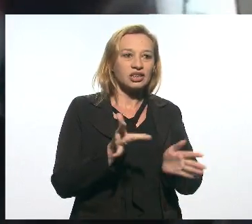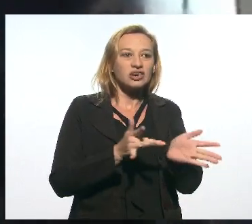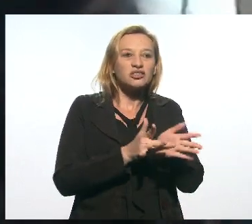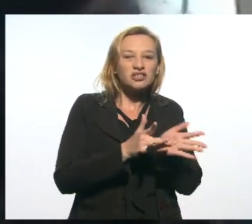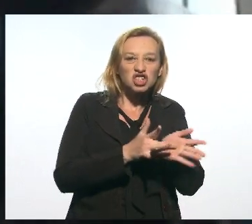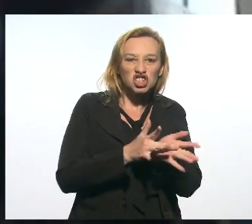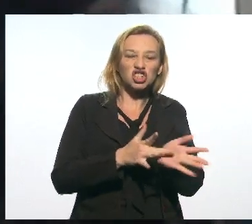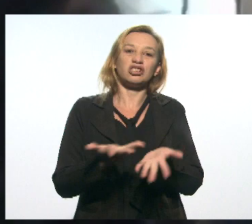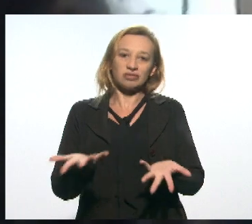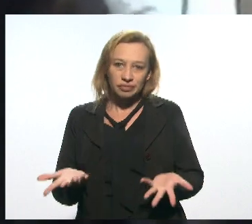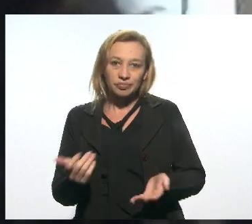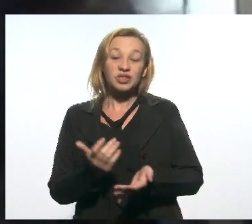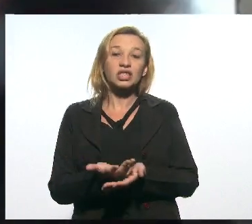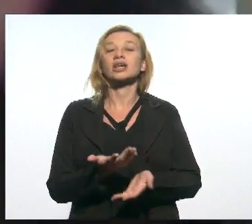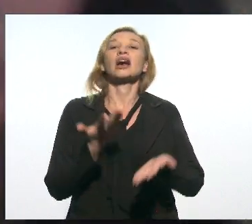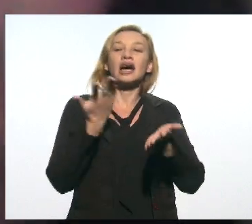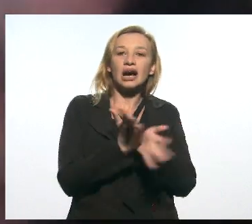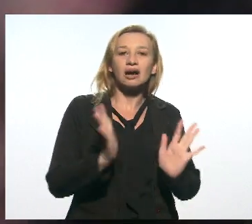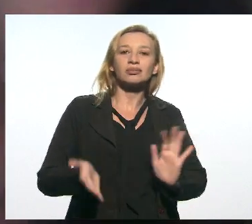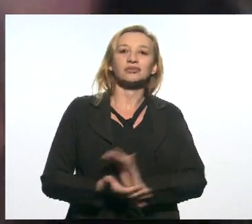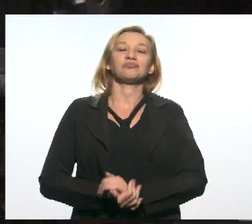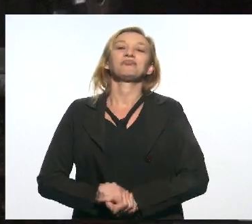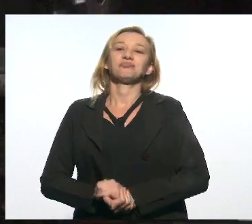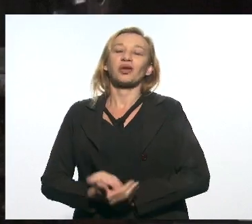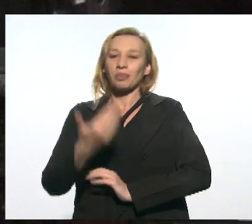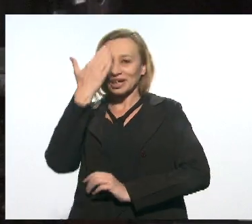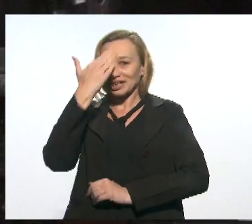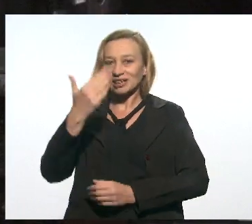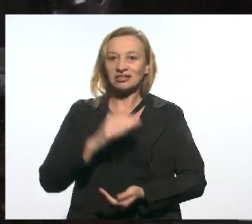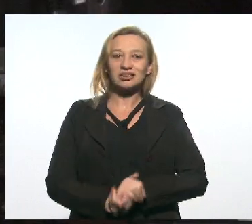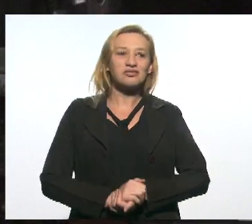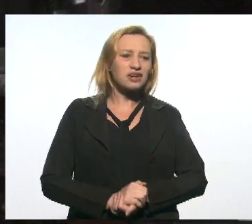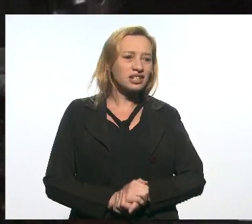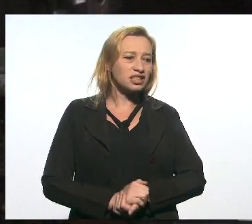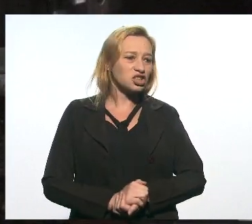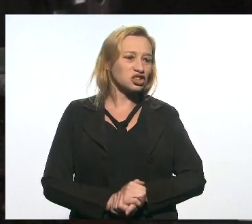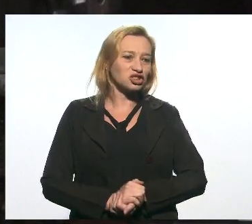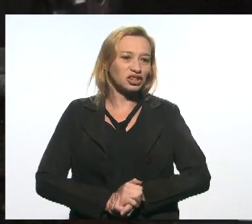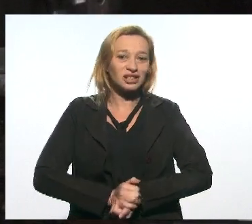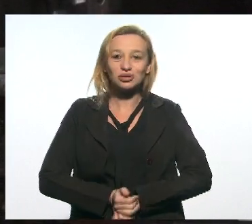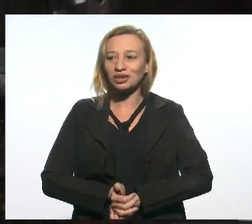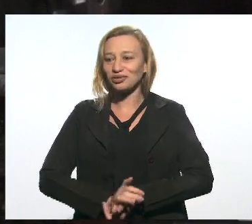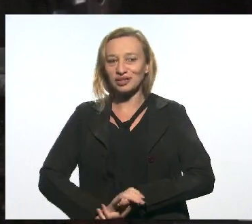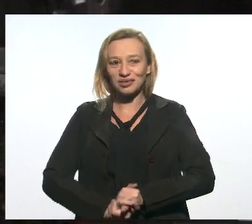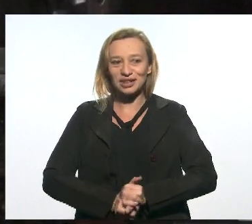a população. Muito obrigada. Deputado Carlos Augusto.